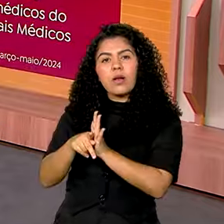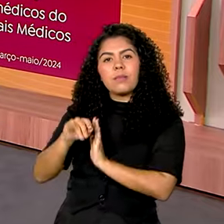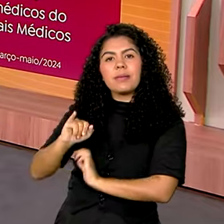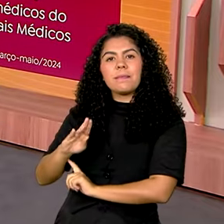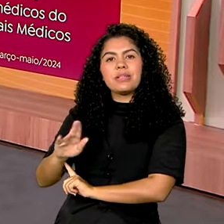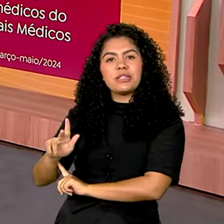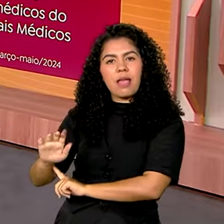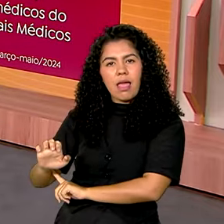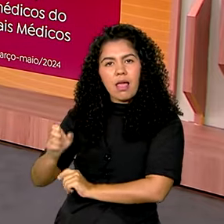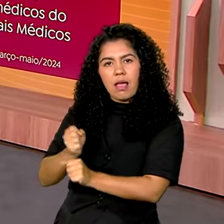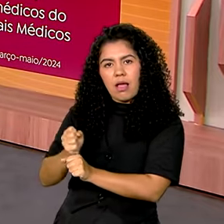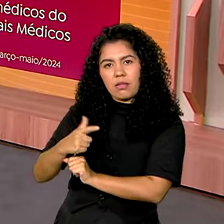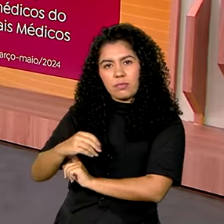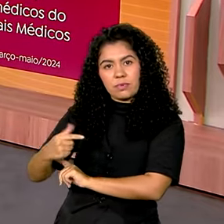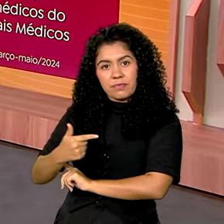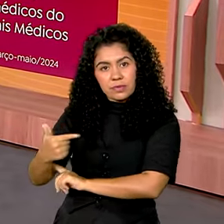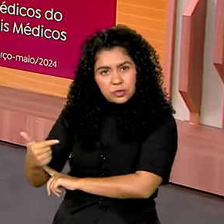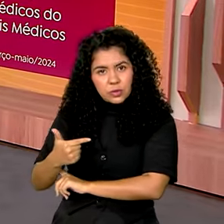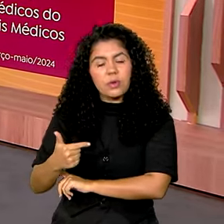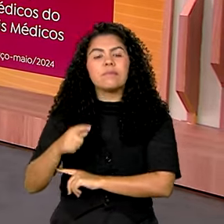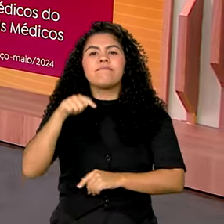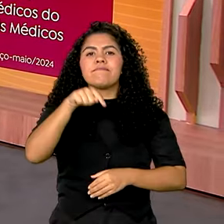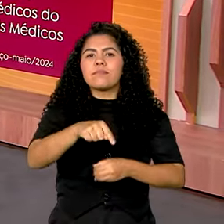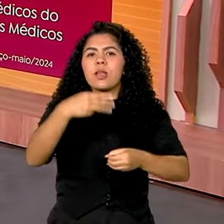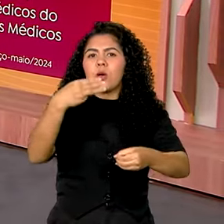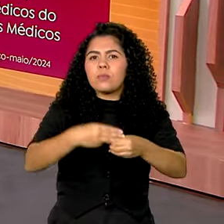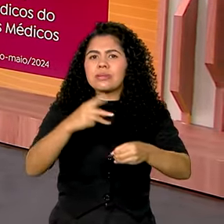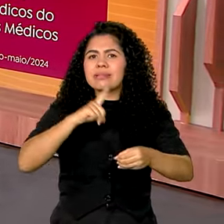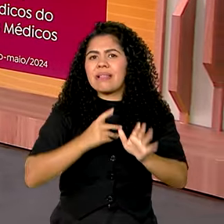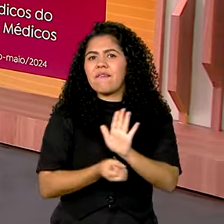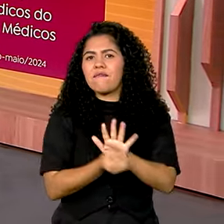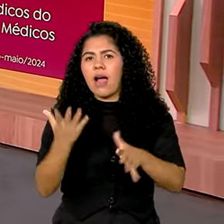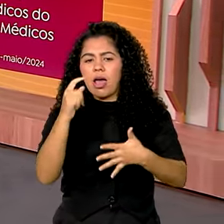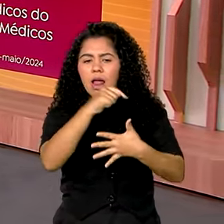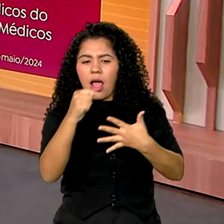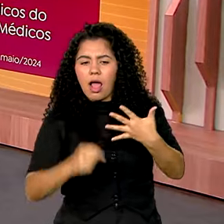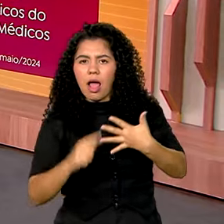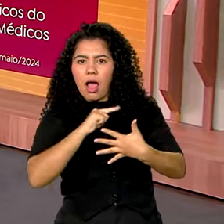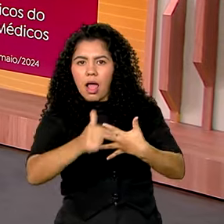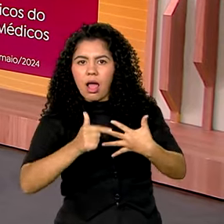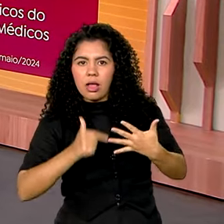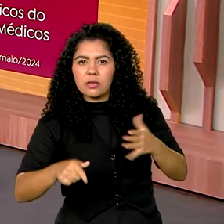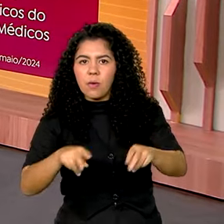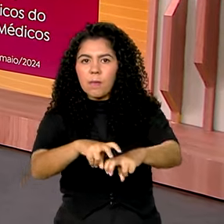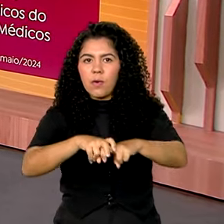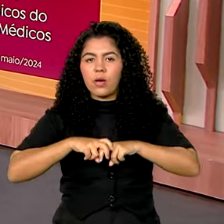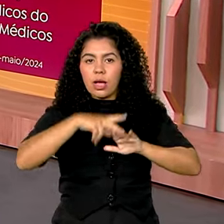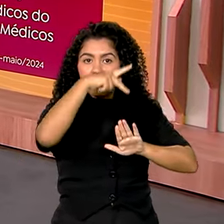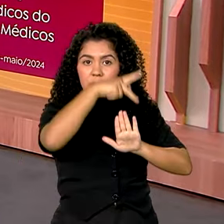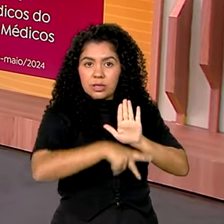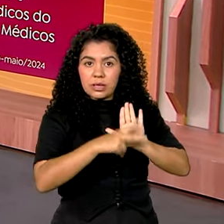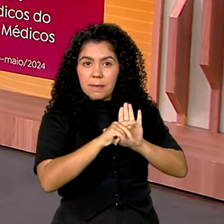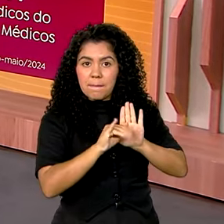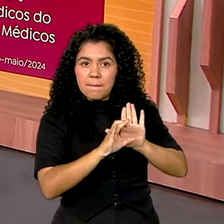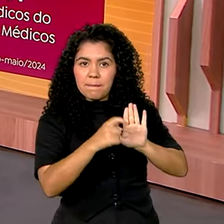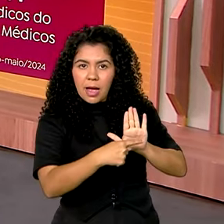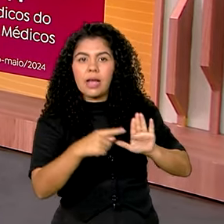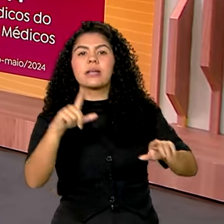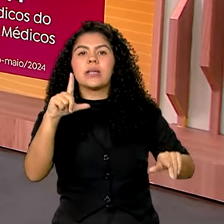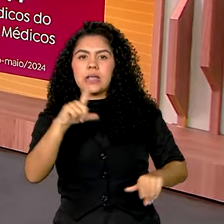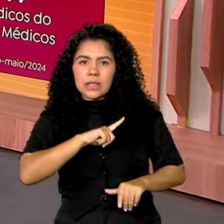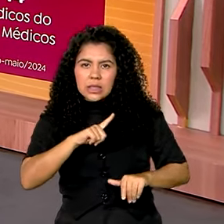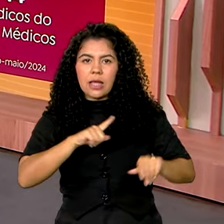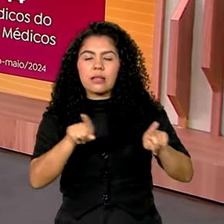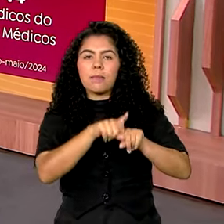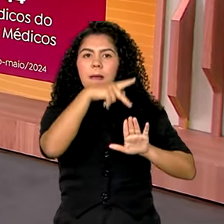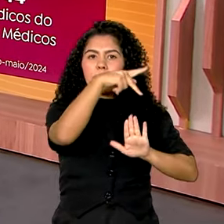O município foi contemplado com diversas iniciativas do Novo PAC. Aqui você tem cidades sustentáveis e resilientes,